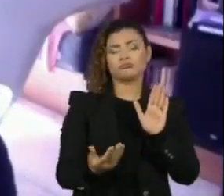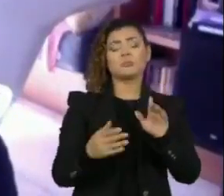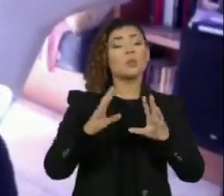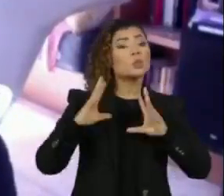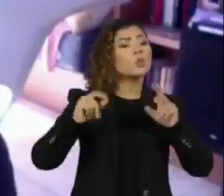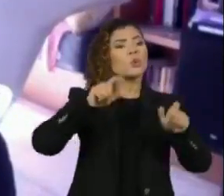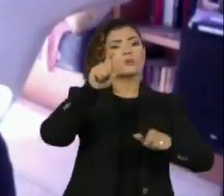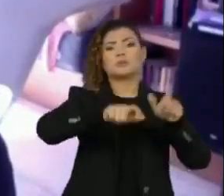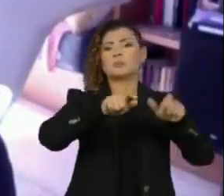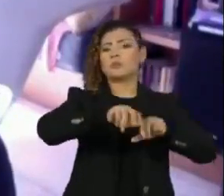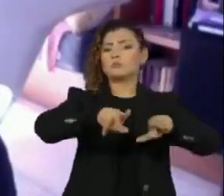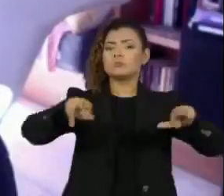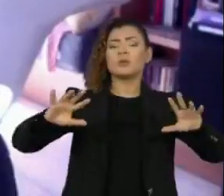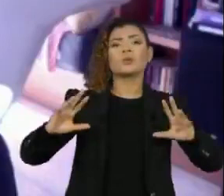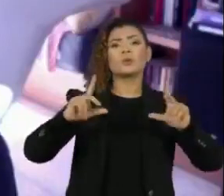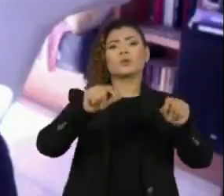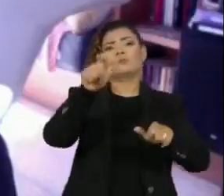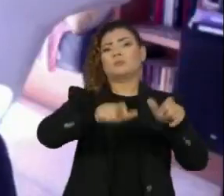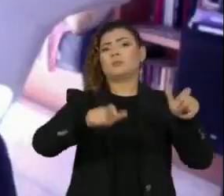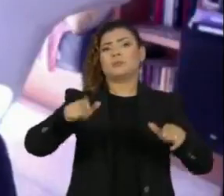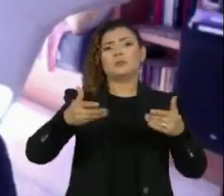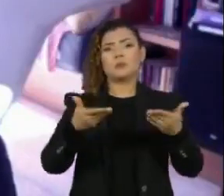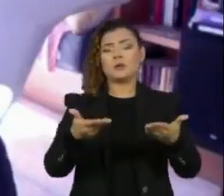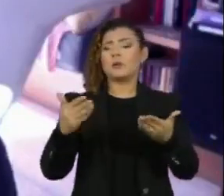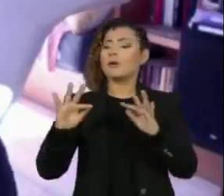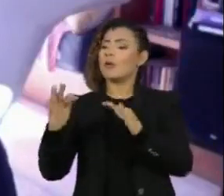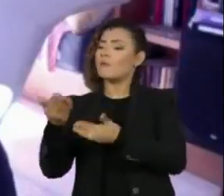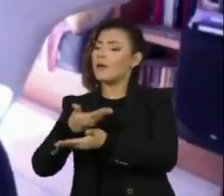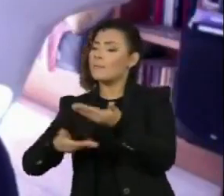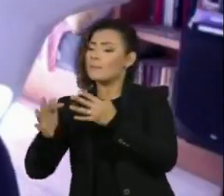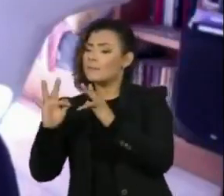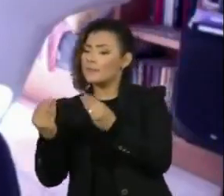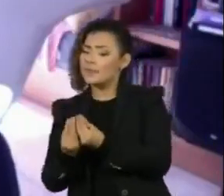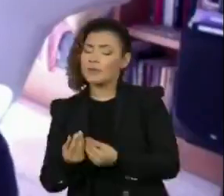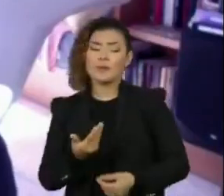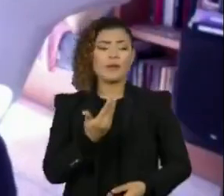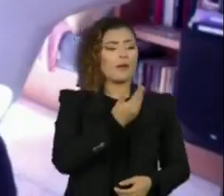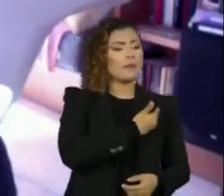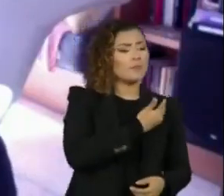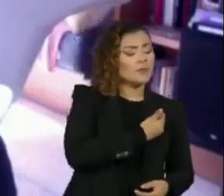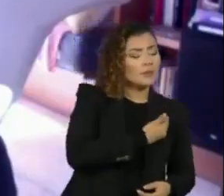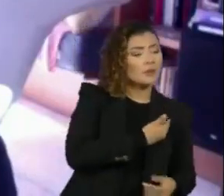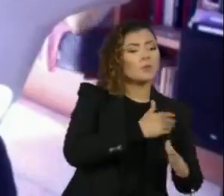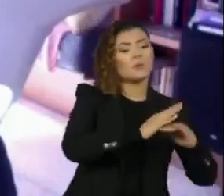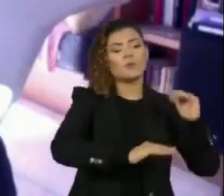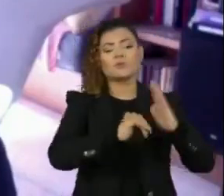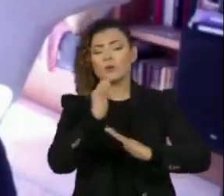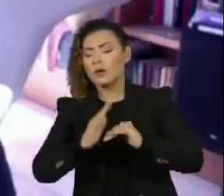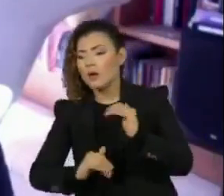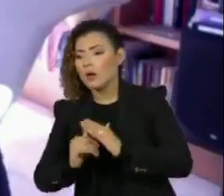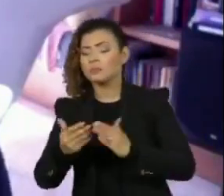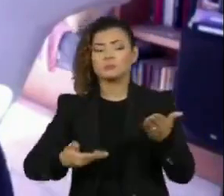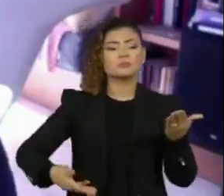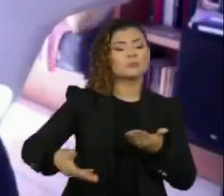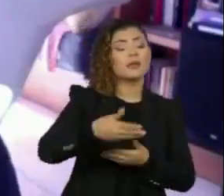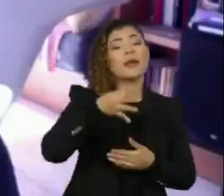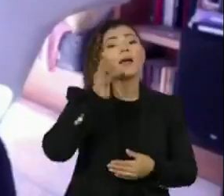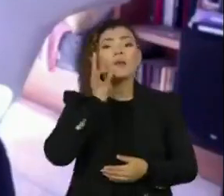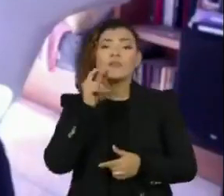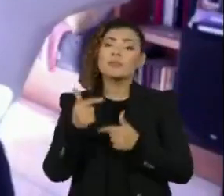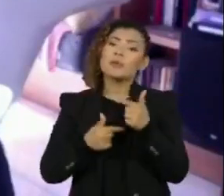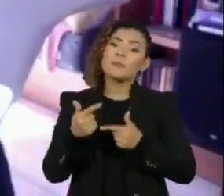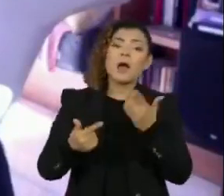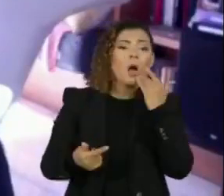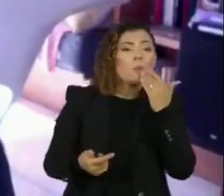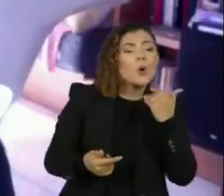todas as pessoas, no seu dia a dia, nas relações entre família, amigos, relações profissionais ali, no cafezinho do trabalho,